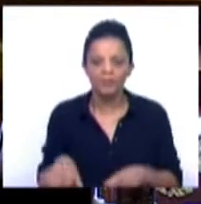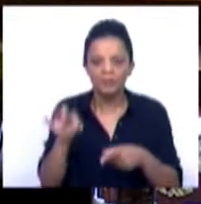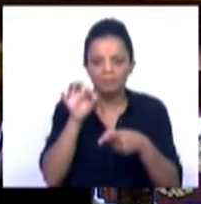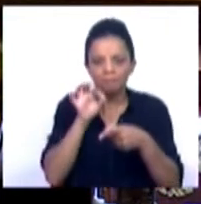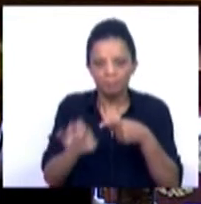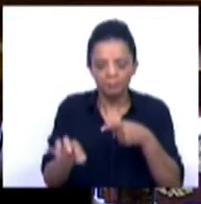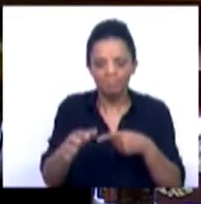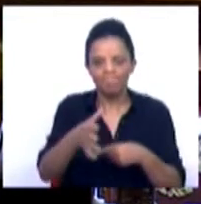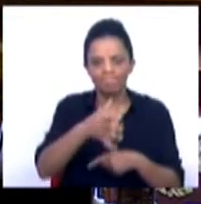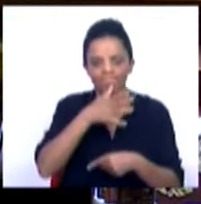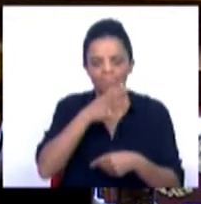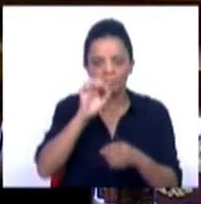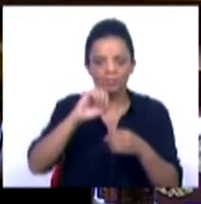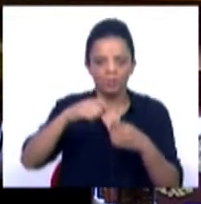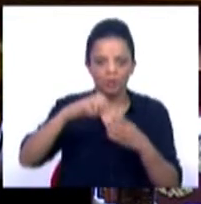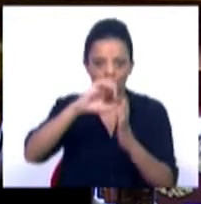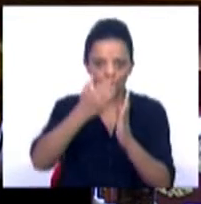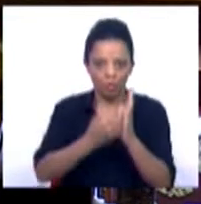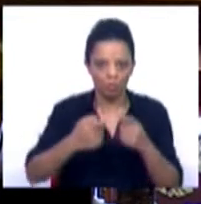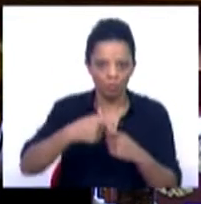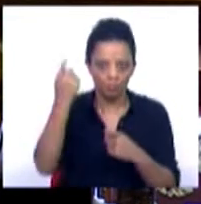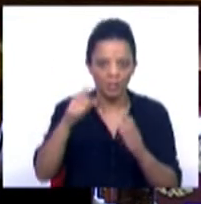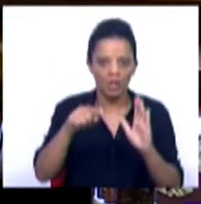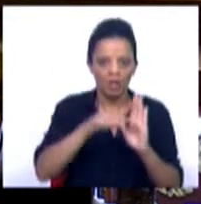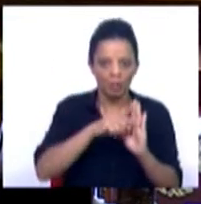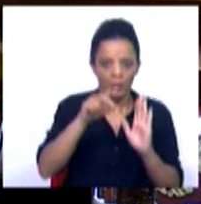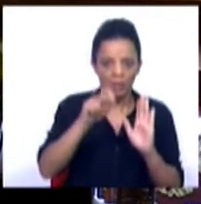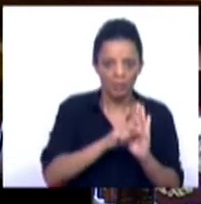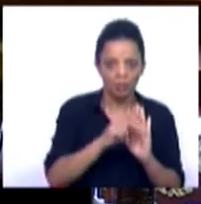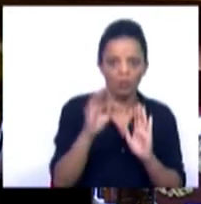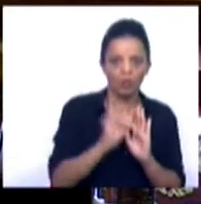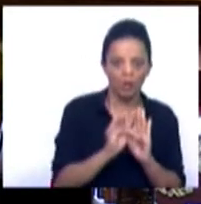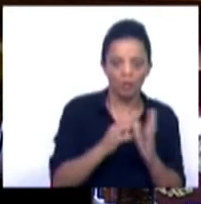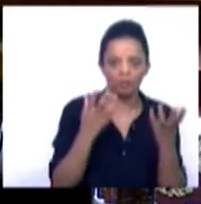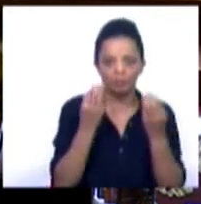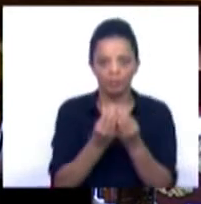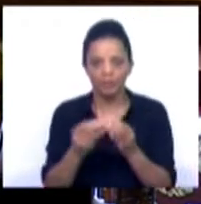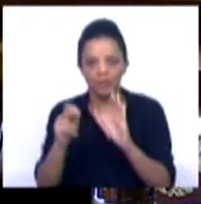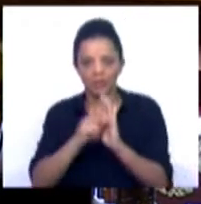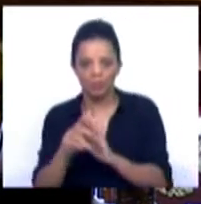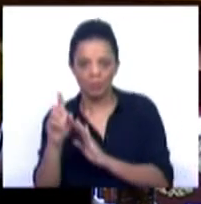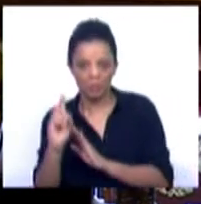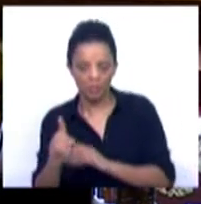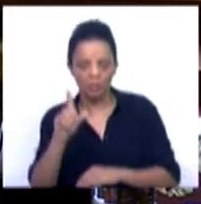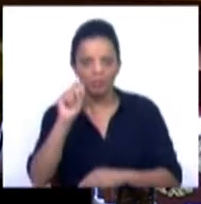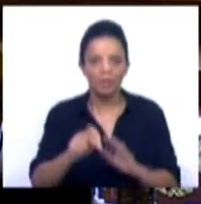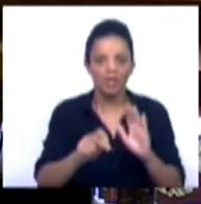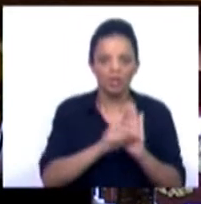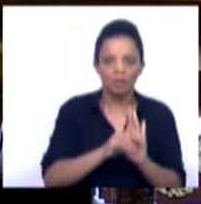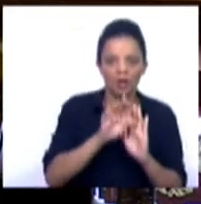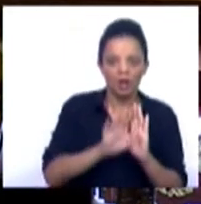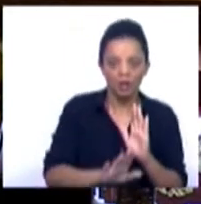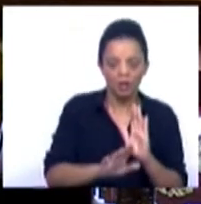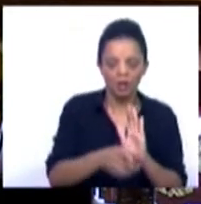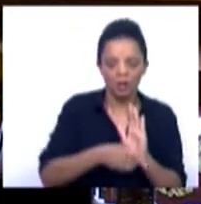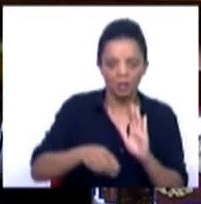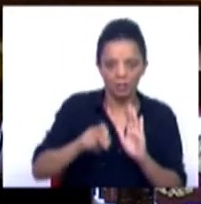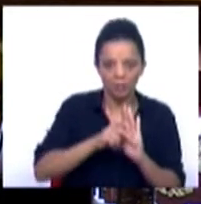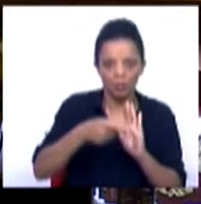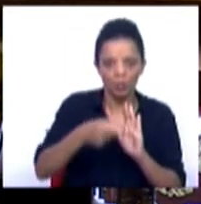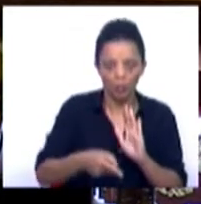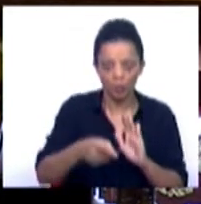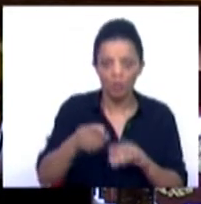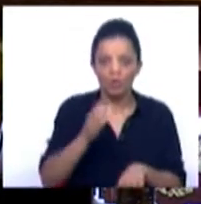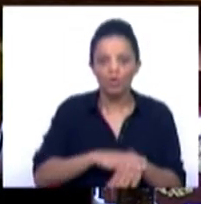Especificamente, foram declaradas inconstitucionais a norma constante do artigo 4º, conjugada com o artigo 6º, e a norma constante do artigo 9º, na